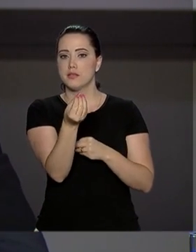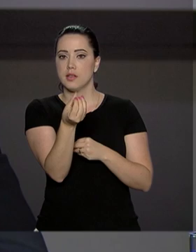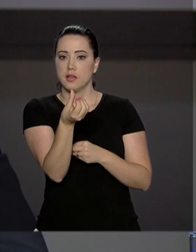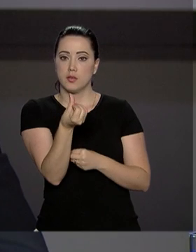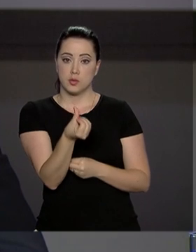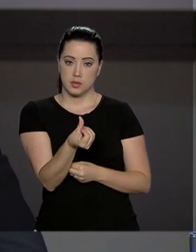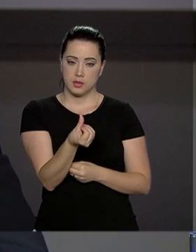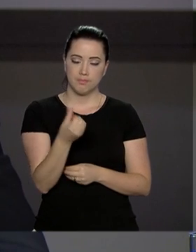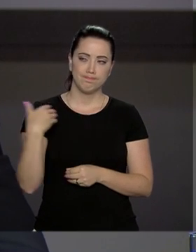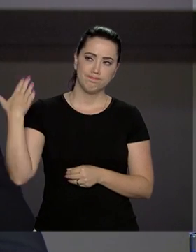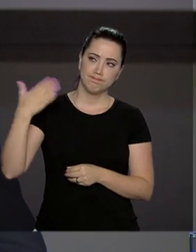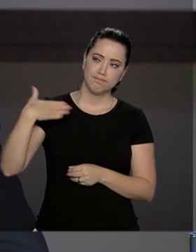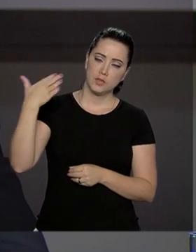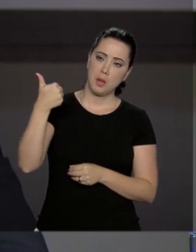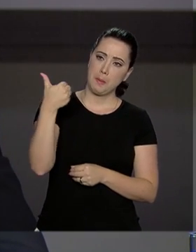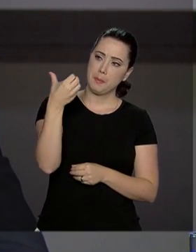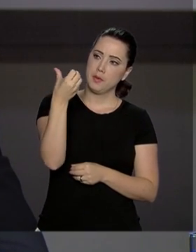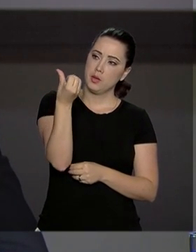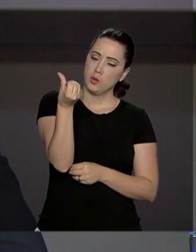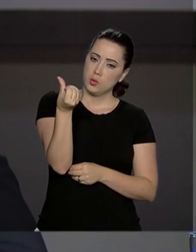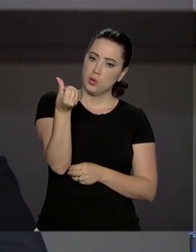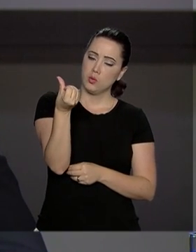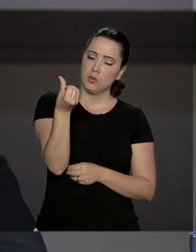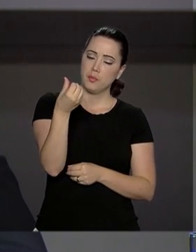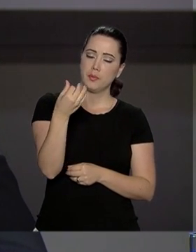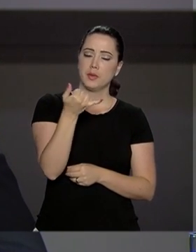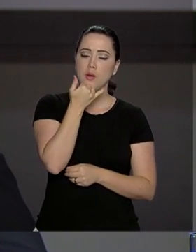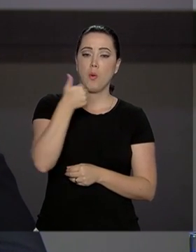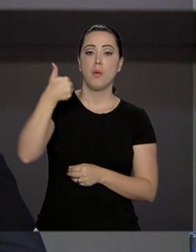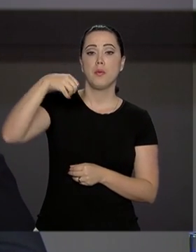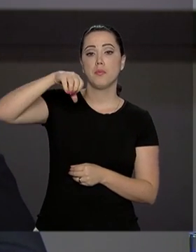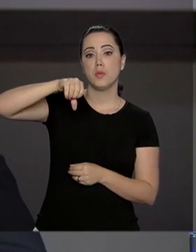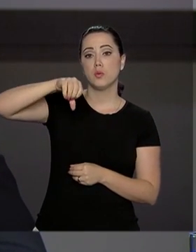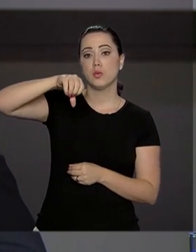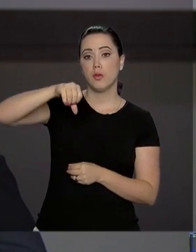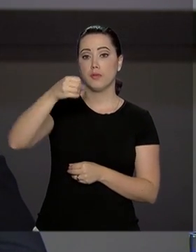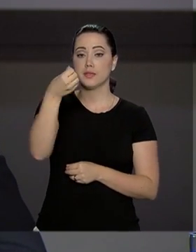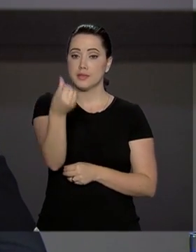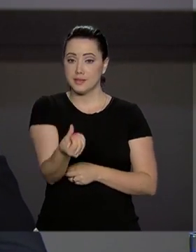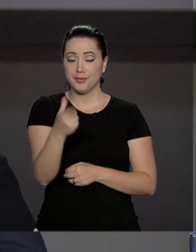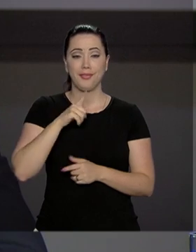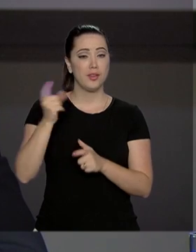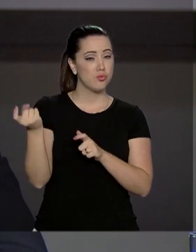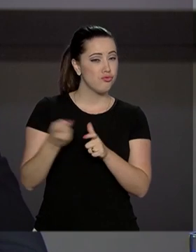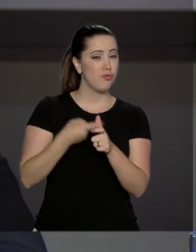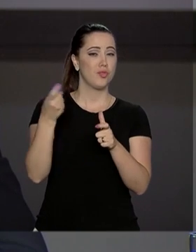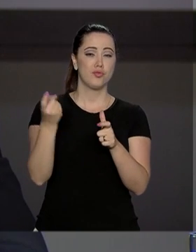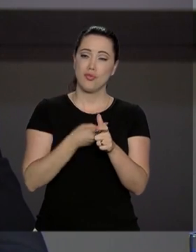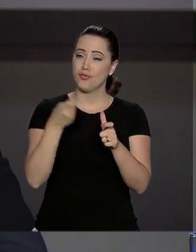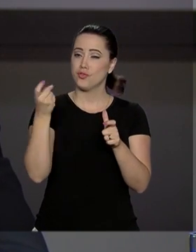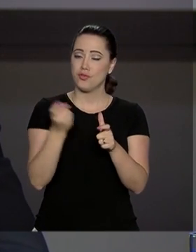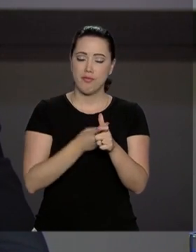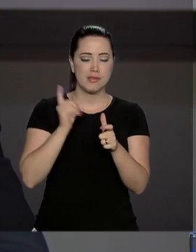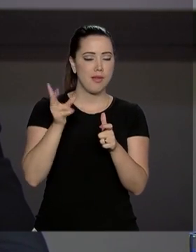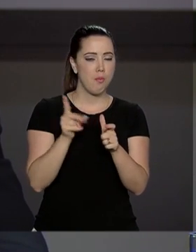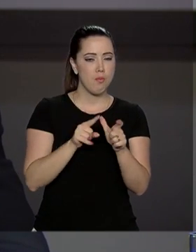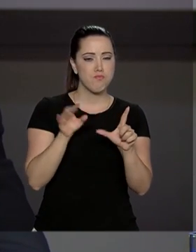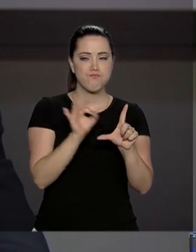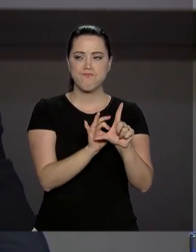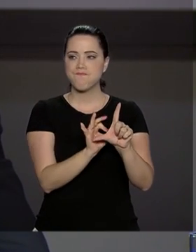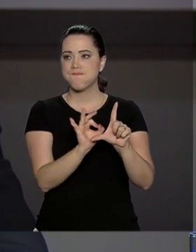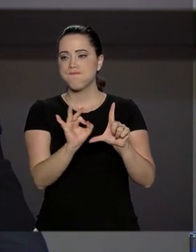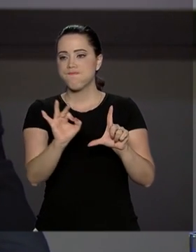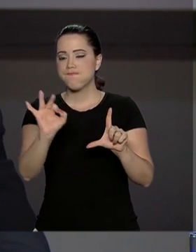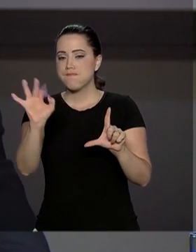desde 1996, nós temos déficit nesse regime. E ele é crescente e ele